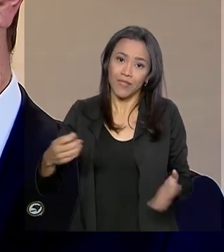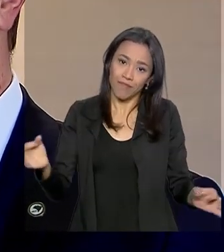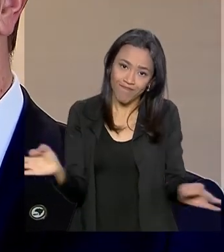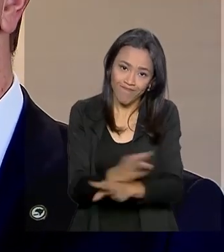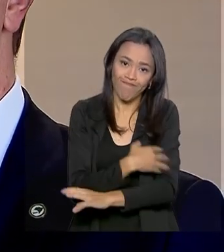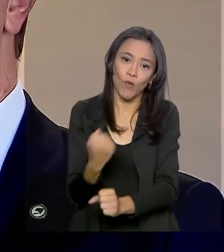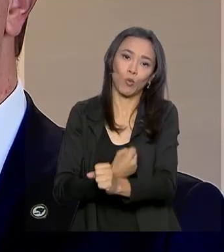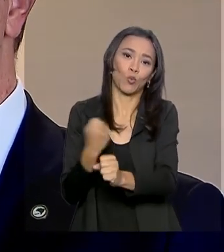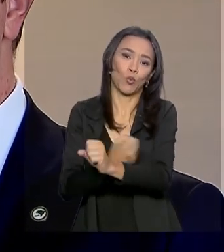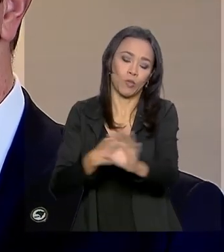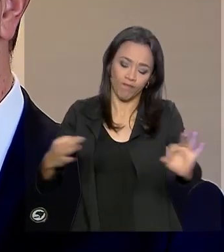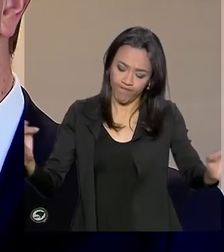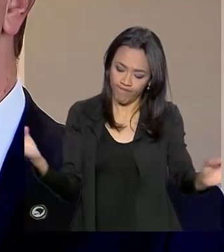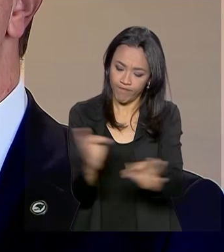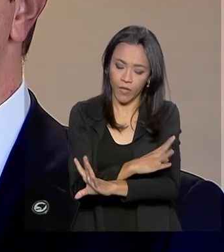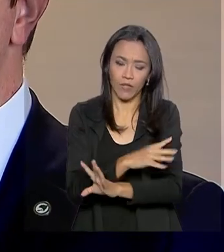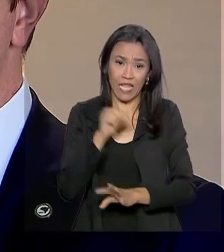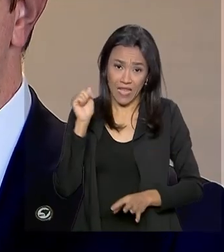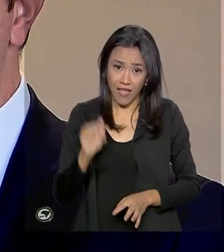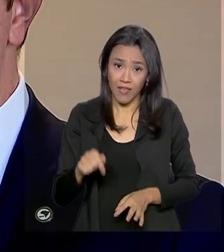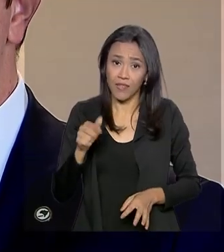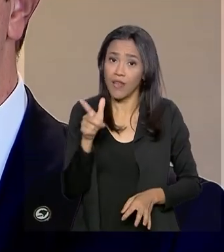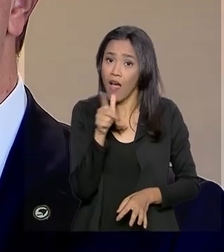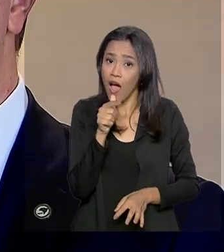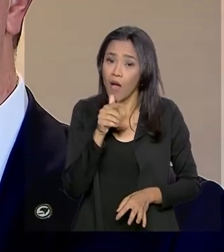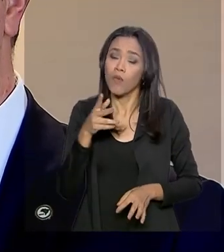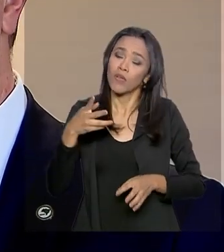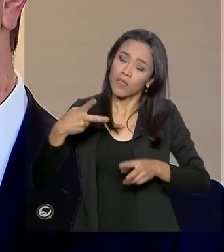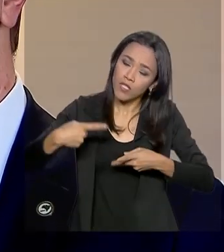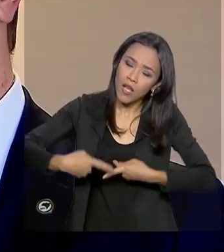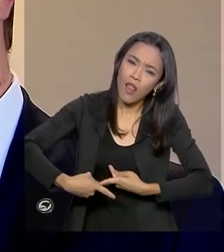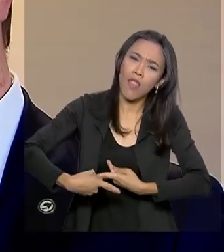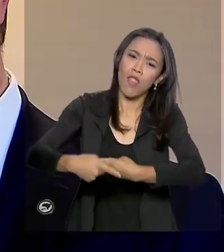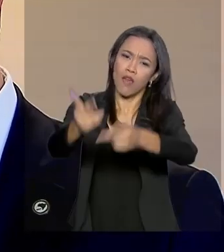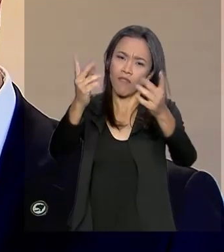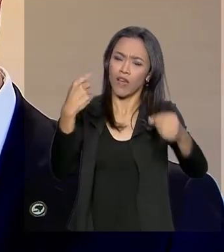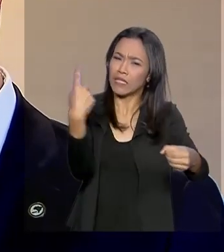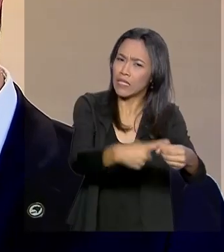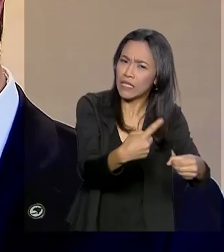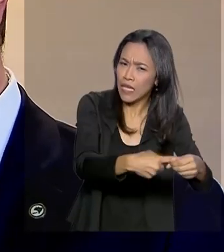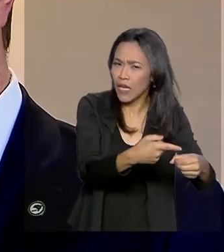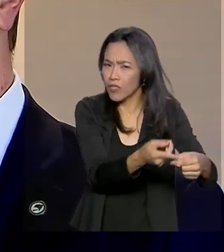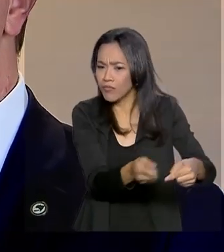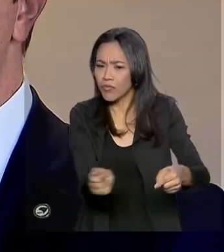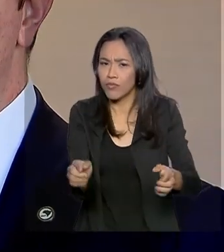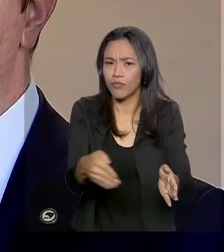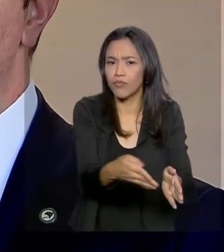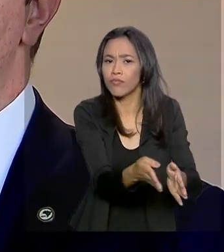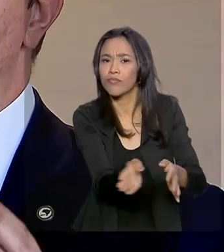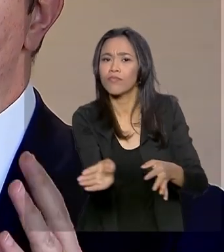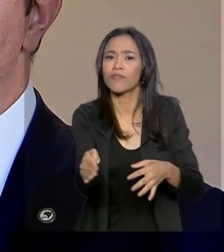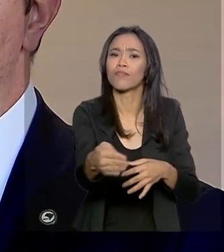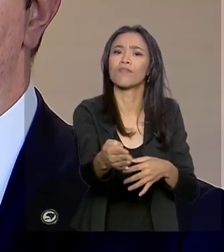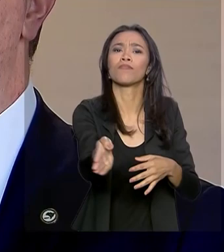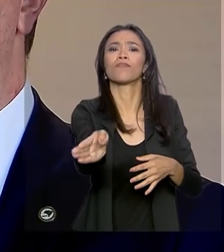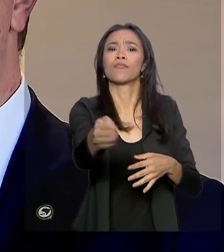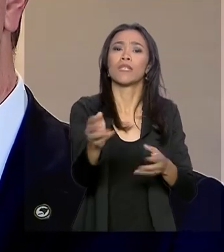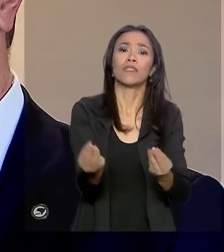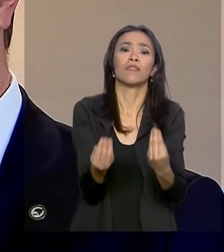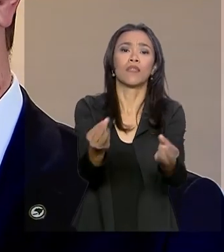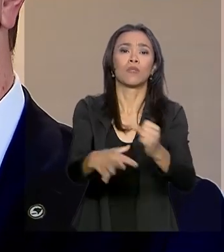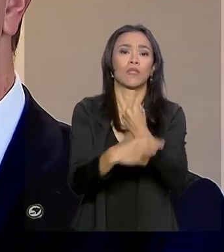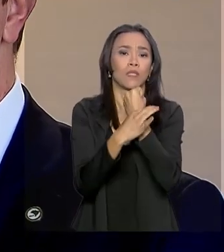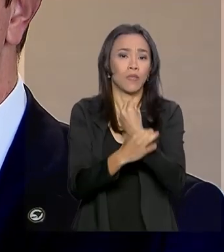A gente precisa fazer com que essa água seja captada lá em Cabrobó e chegue até o seu destino, dando segurança ao Ceará,